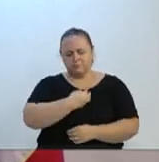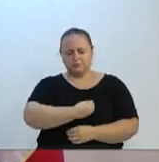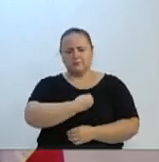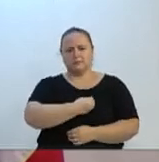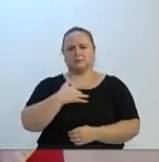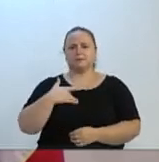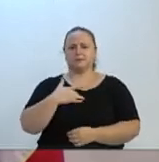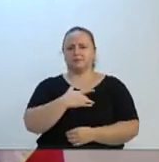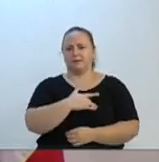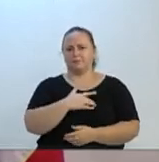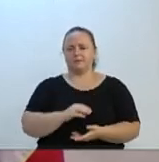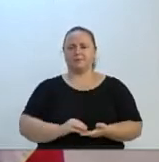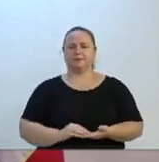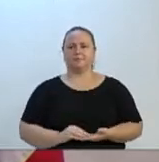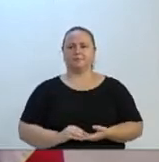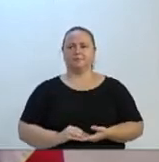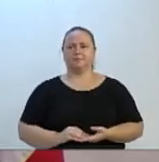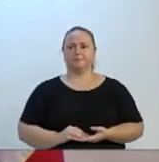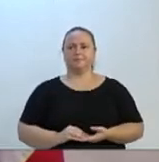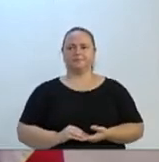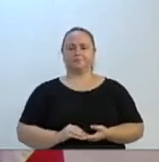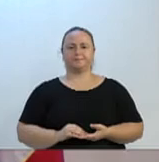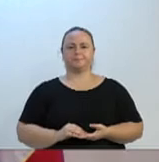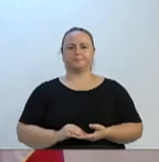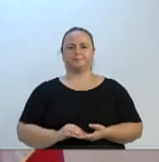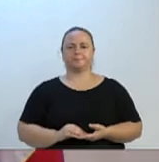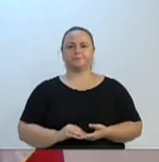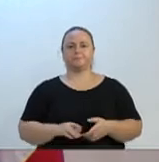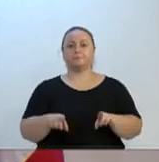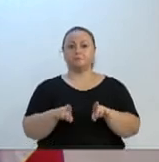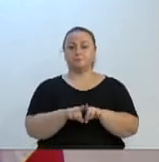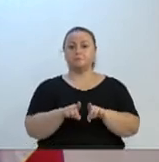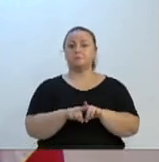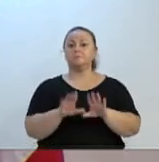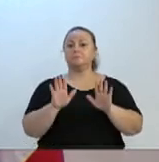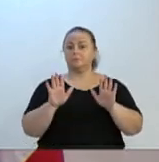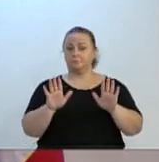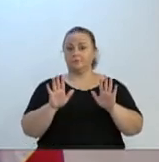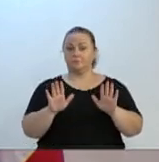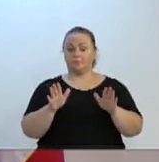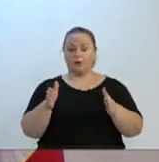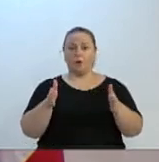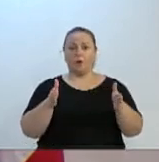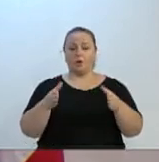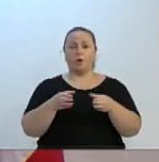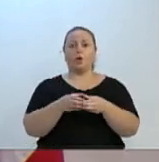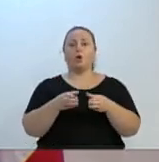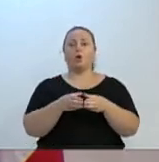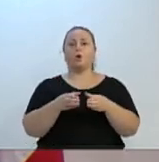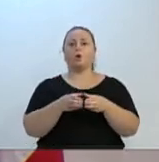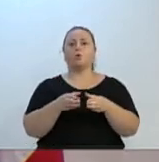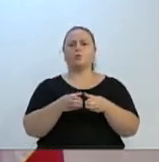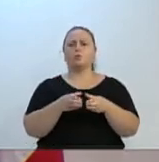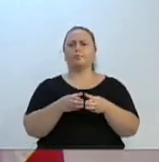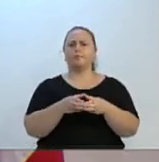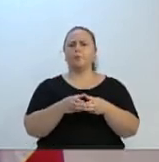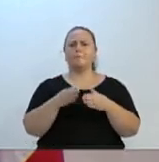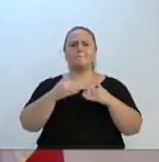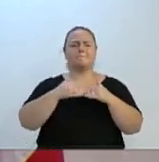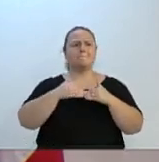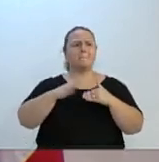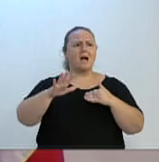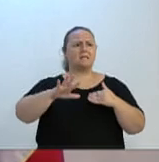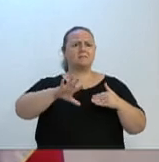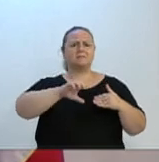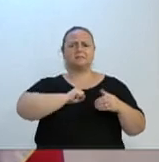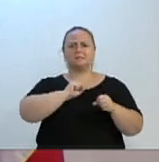um lembrete para o maior grupo contagiado aqui na nossa cidade, que são as pessoas, senhores